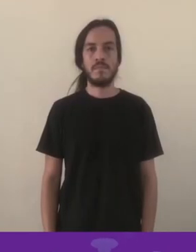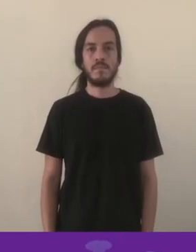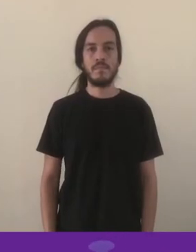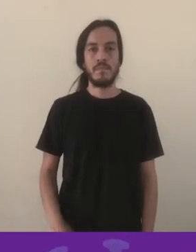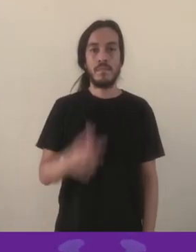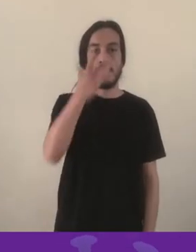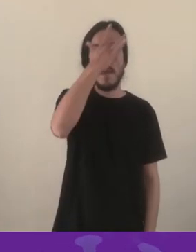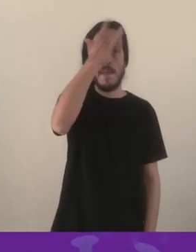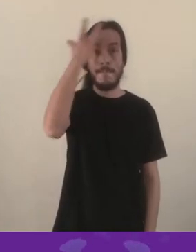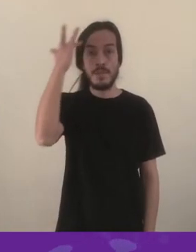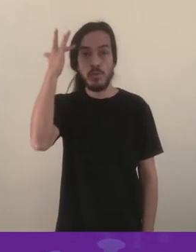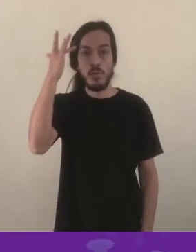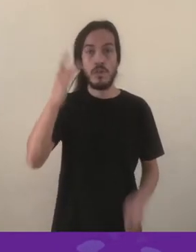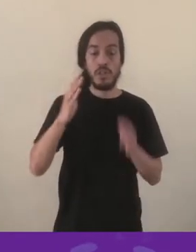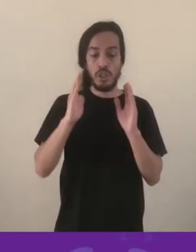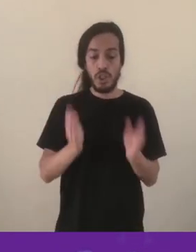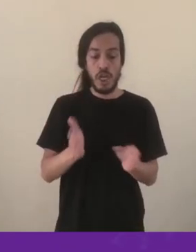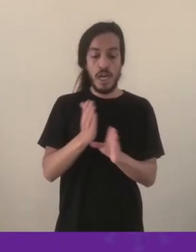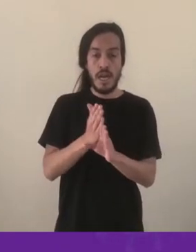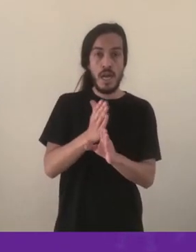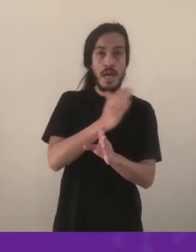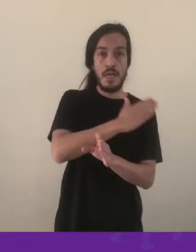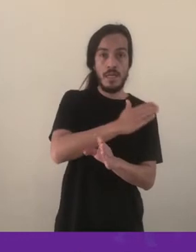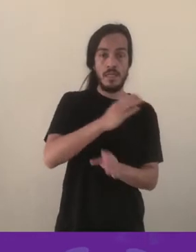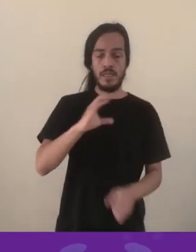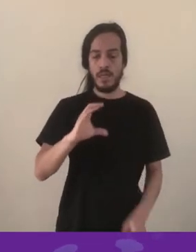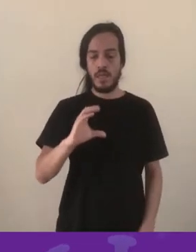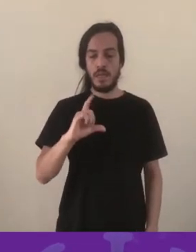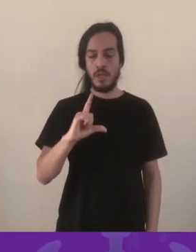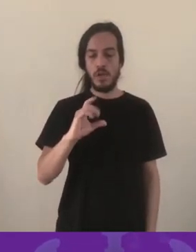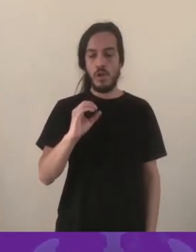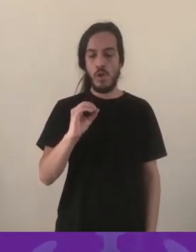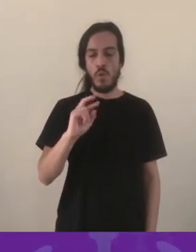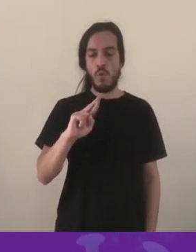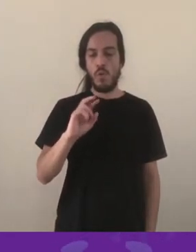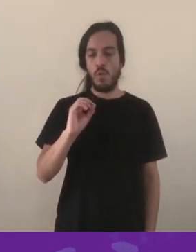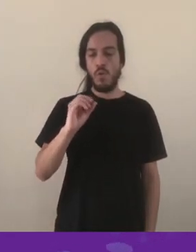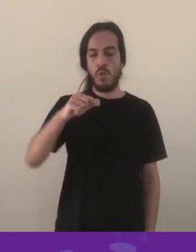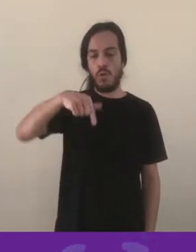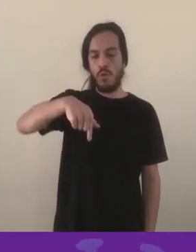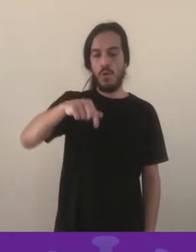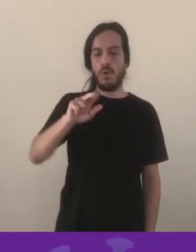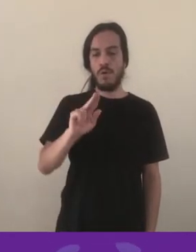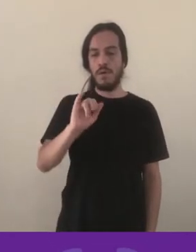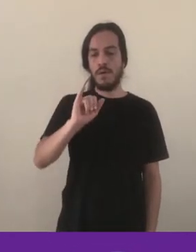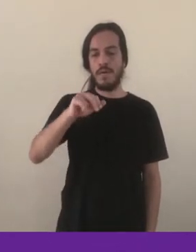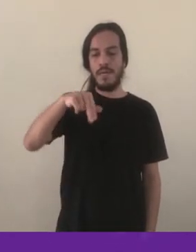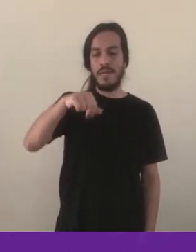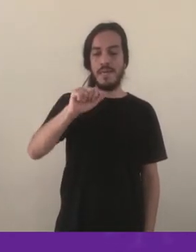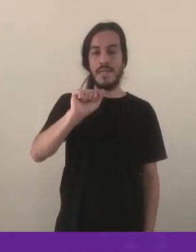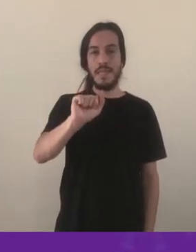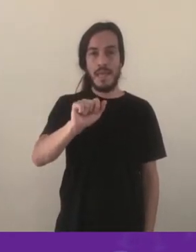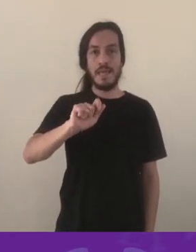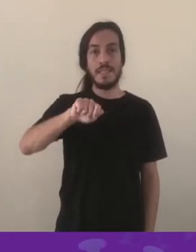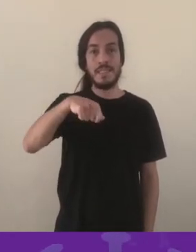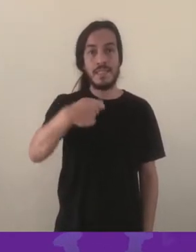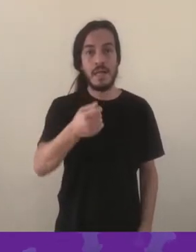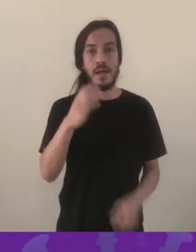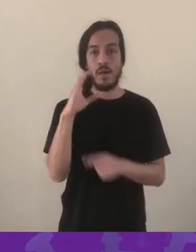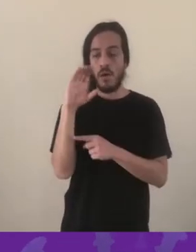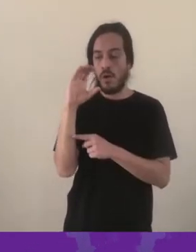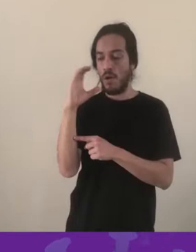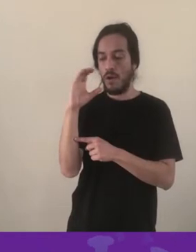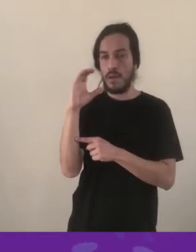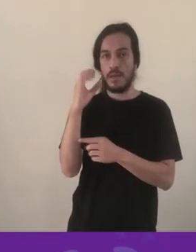Quem faz uso contínuo de cloroquina para tratar outras condições que não a COVID-19